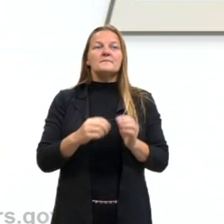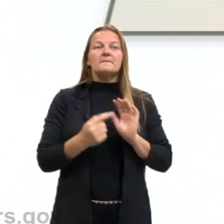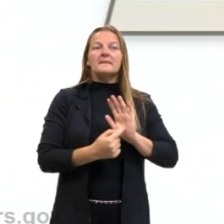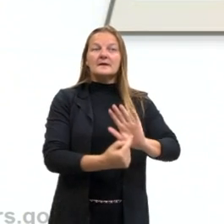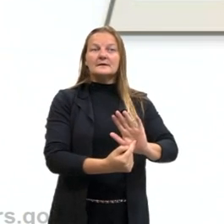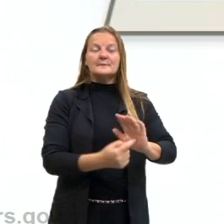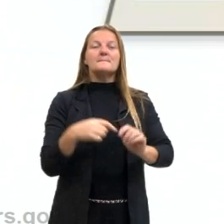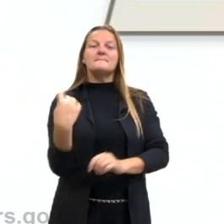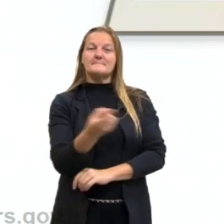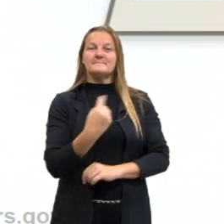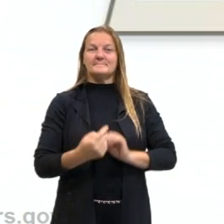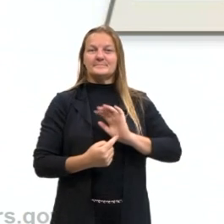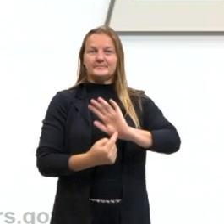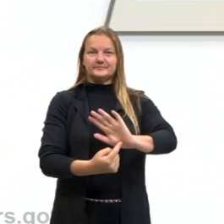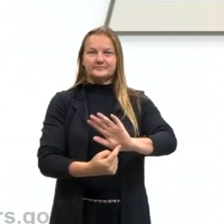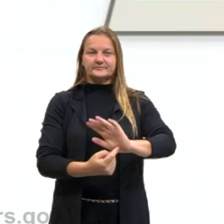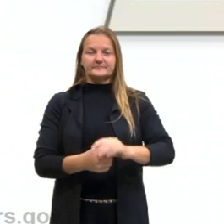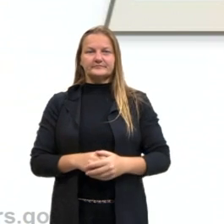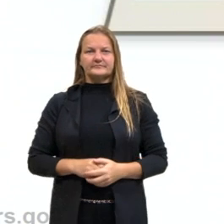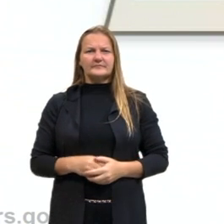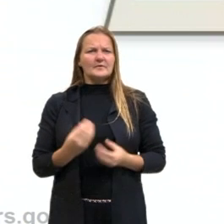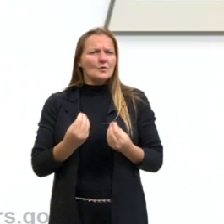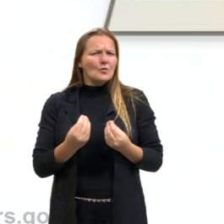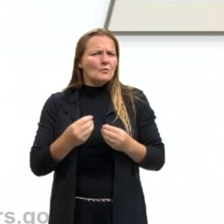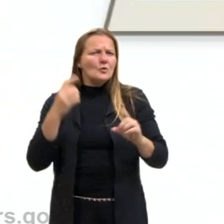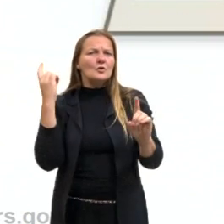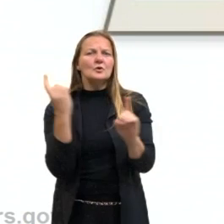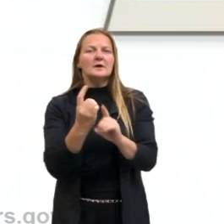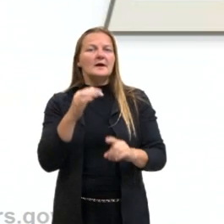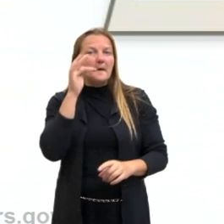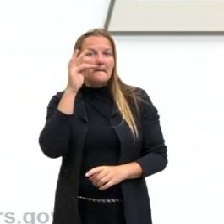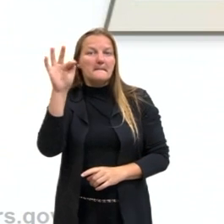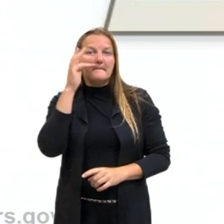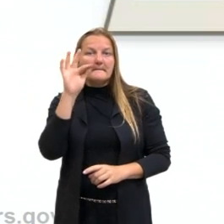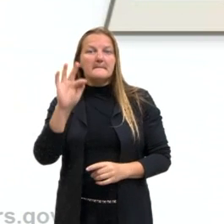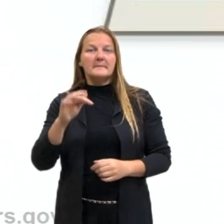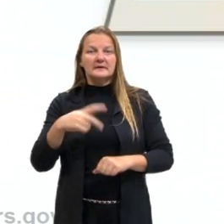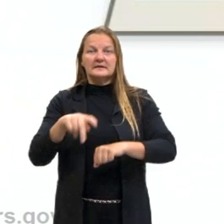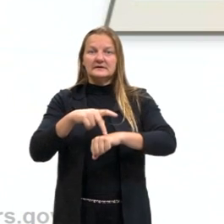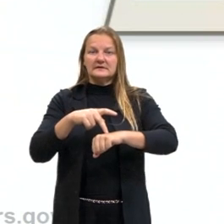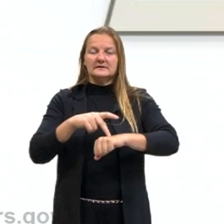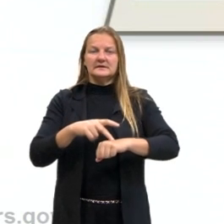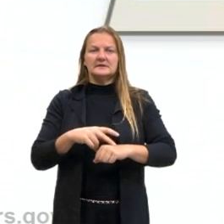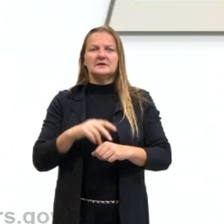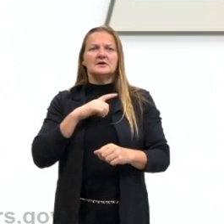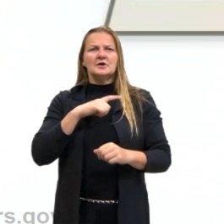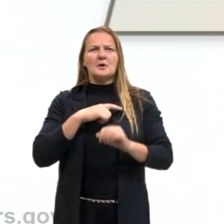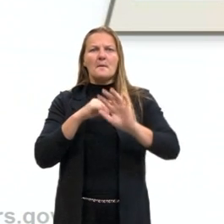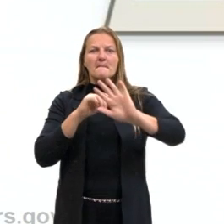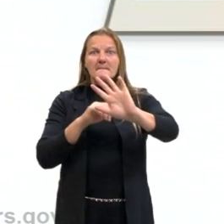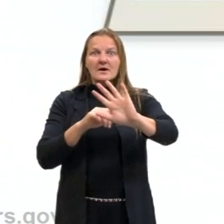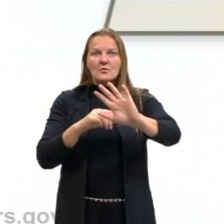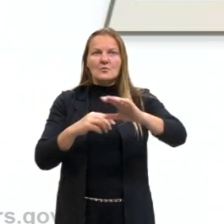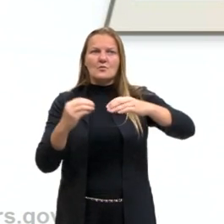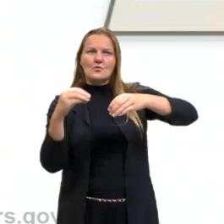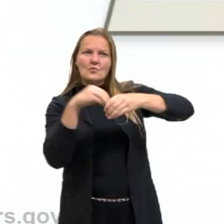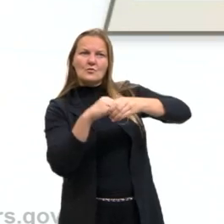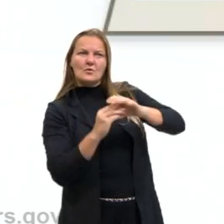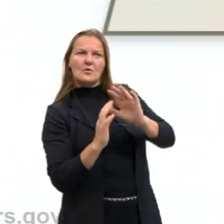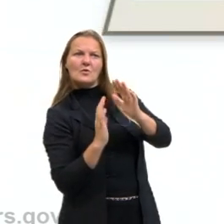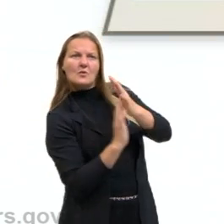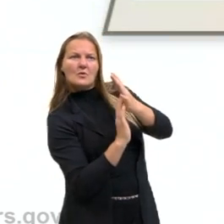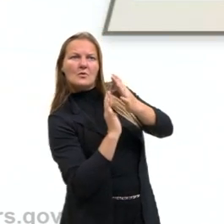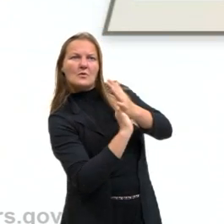manifestação das artes rupestres encontrada na França. É o contorno de mãos na caverna de